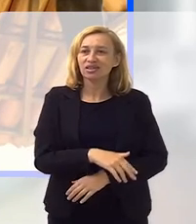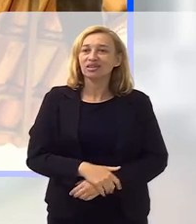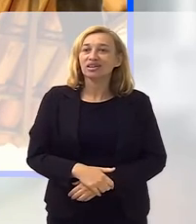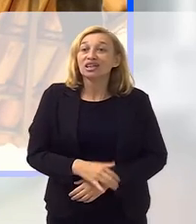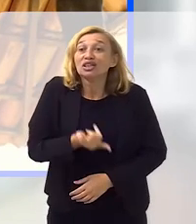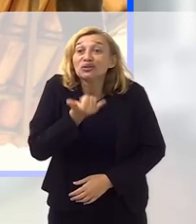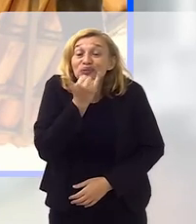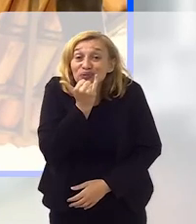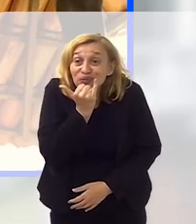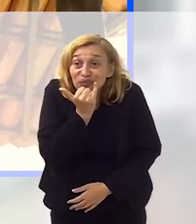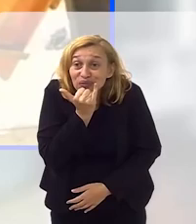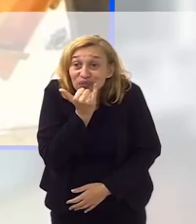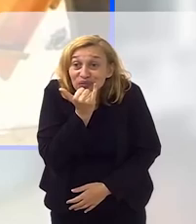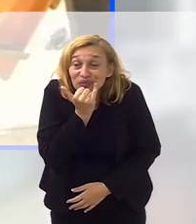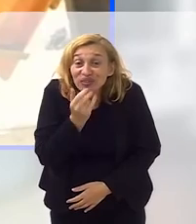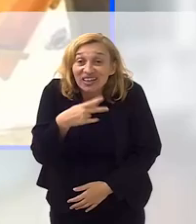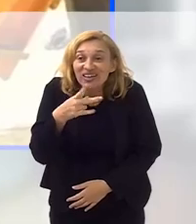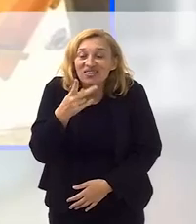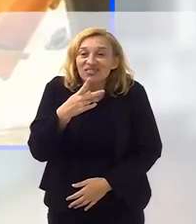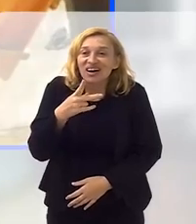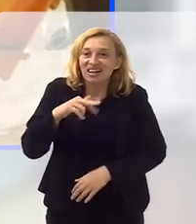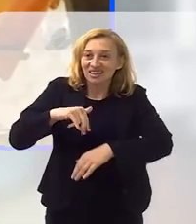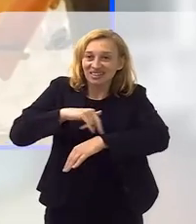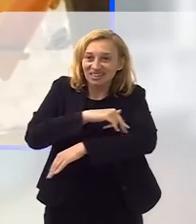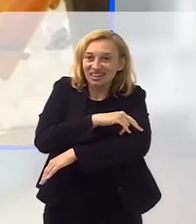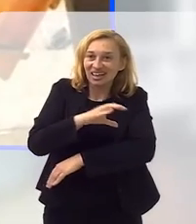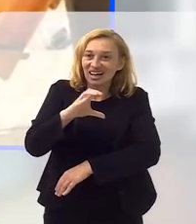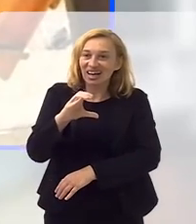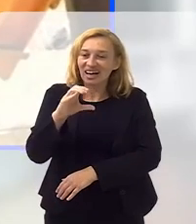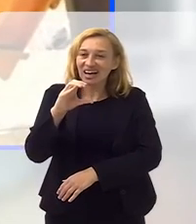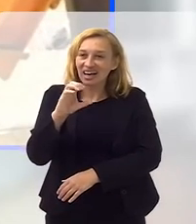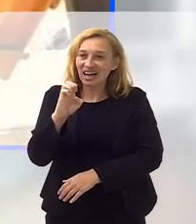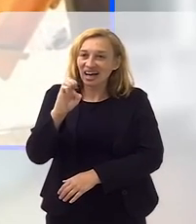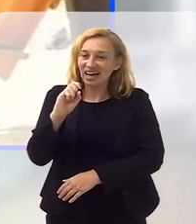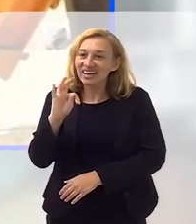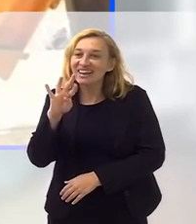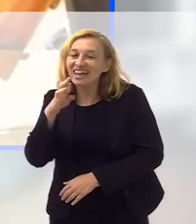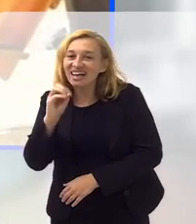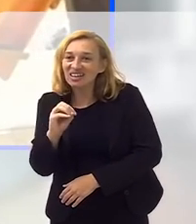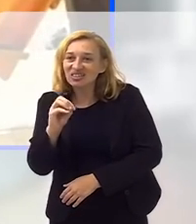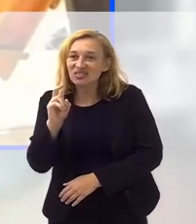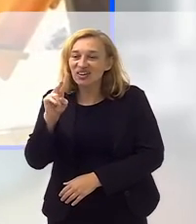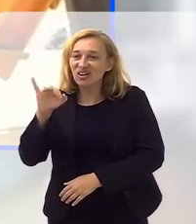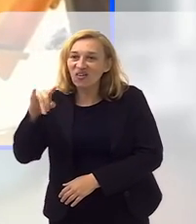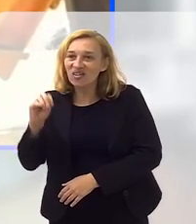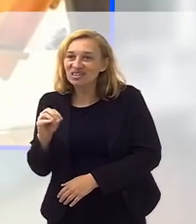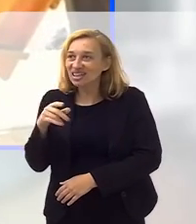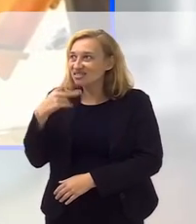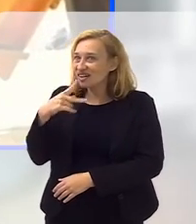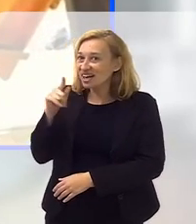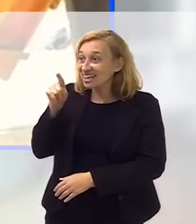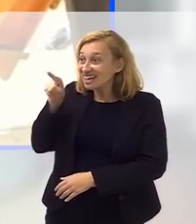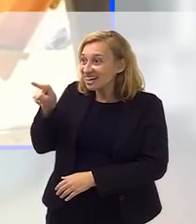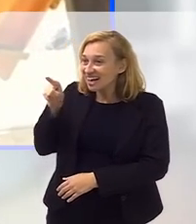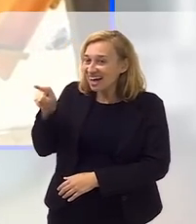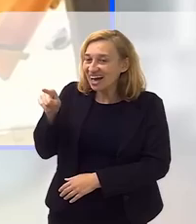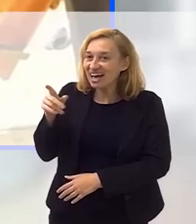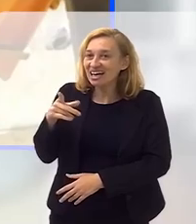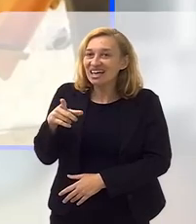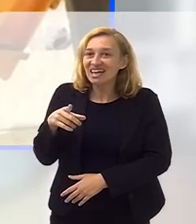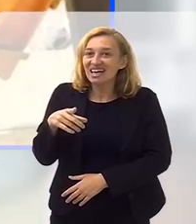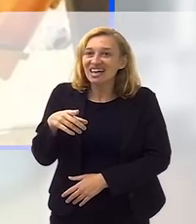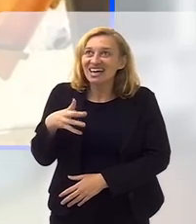no chão. Desculpa, quem fala muito desse desfile é o Caetano Zeloso, né, ele diz que lá ele teve,